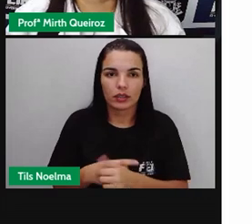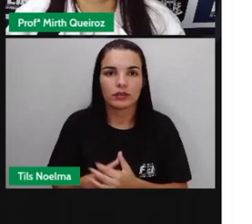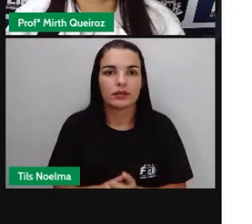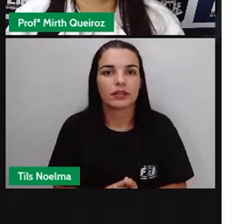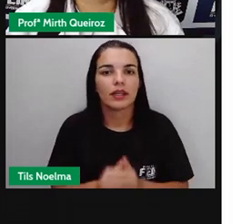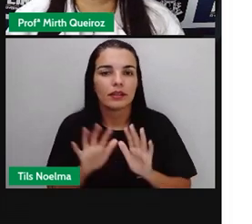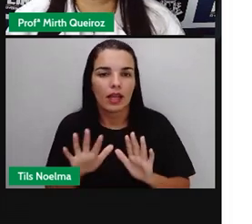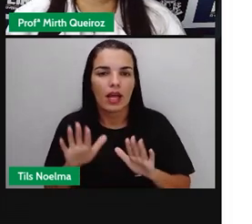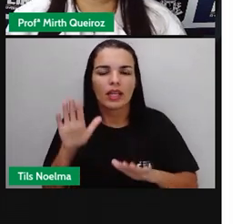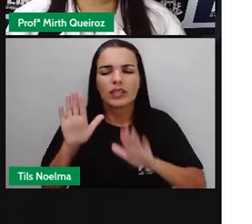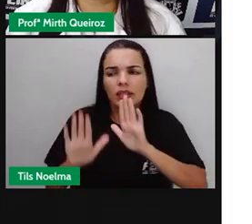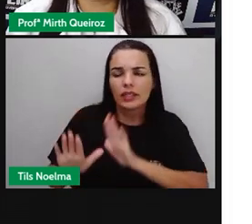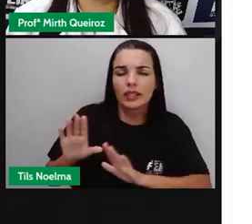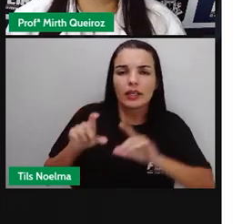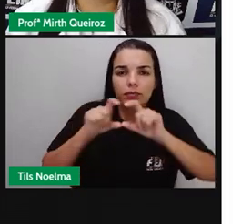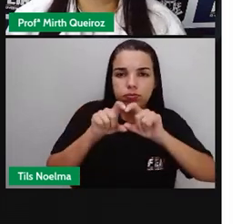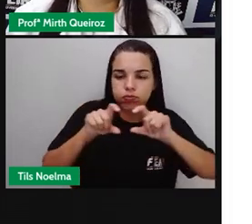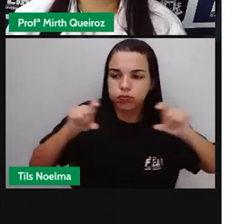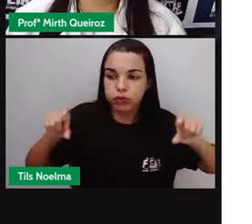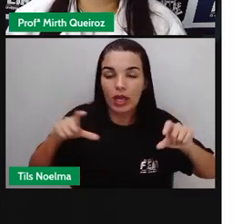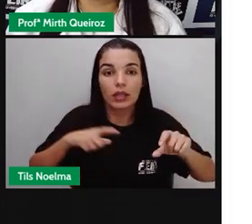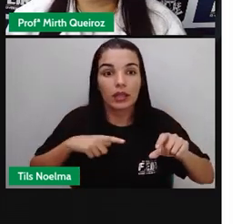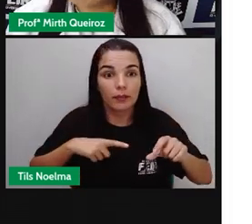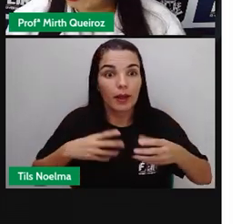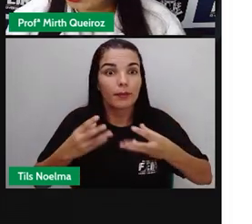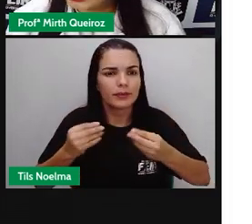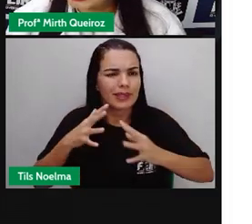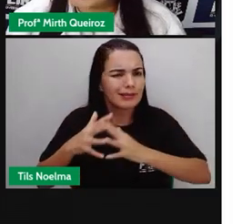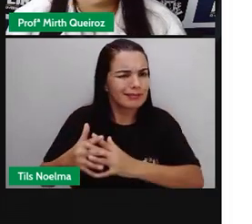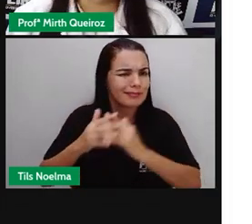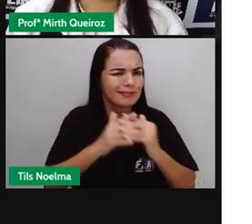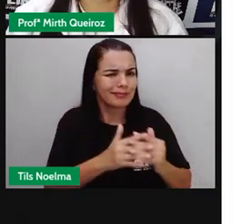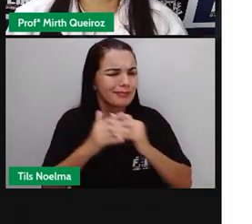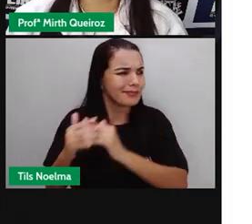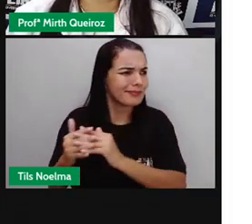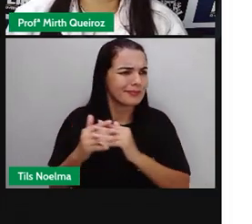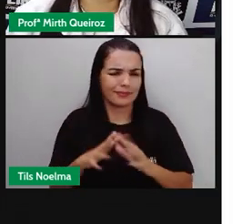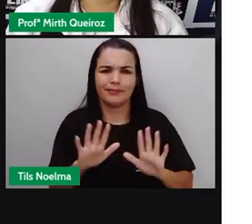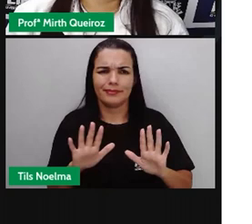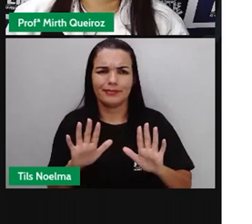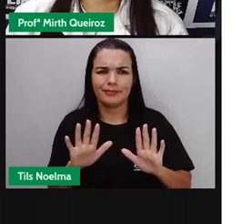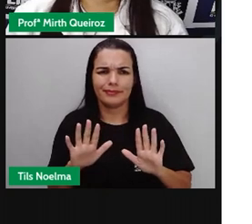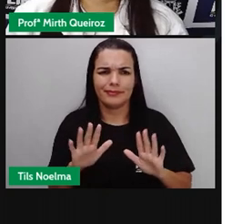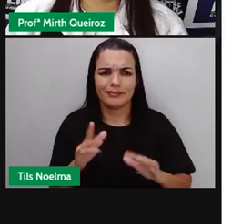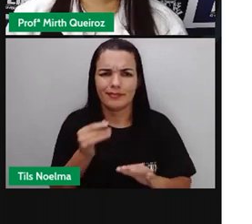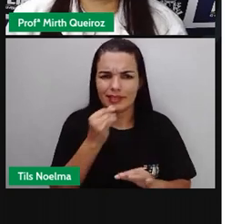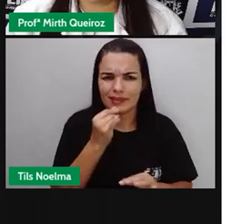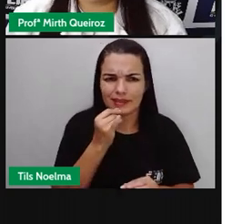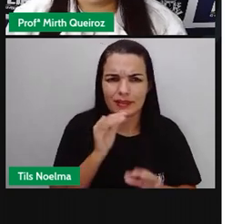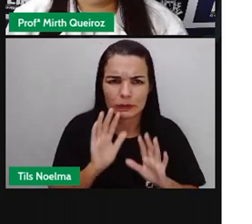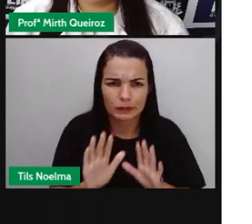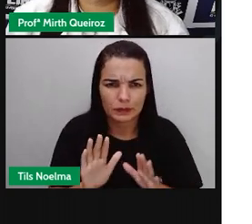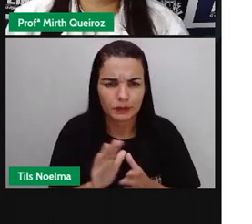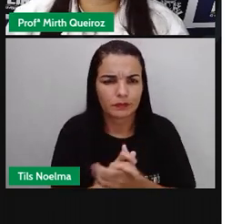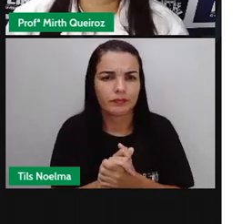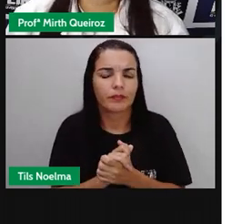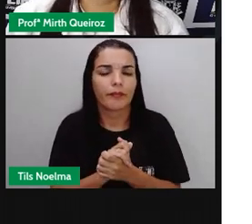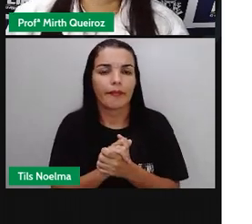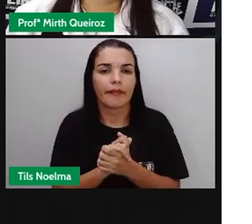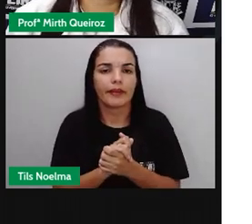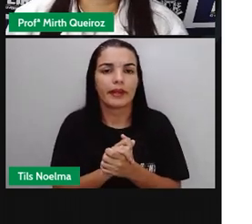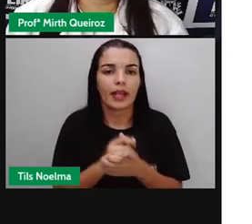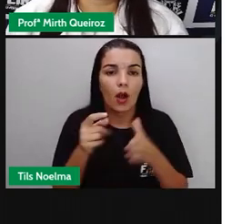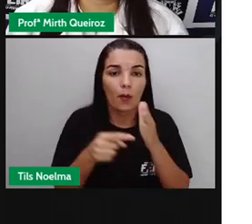Geralmente, frases muito longas geram também ideias confusas. Aí nós temos alguns exemplos, né?